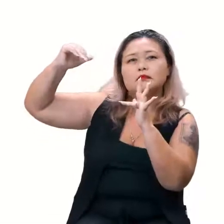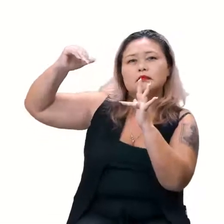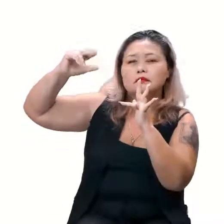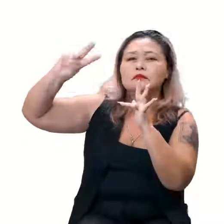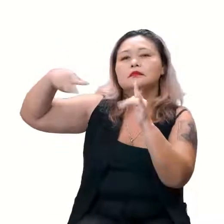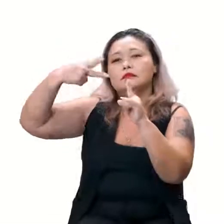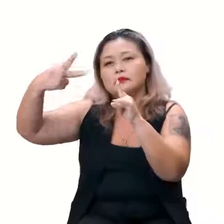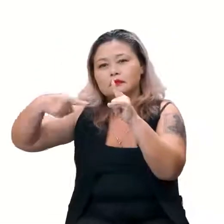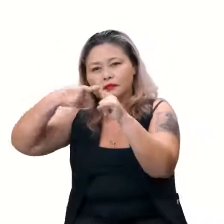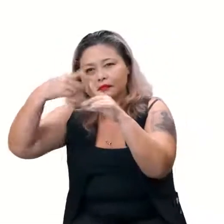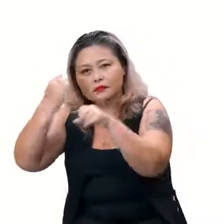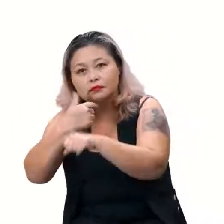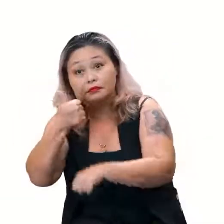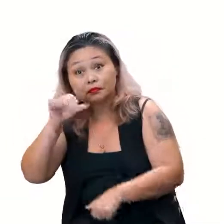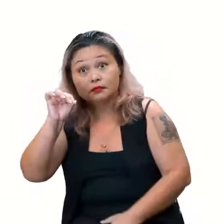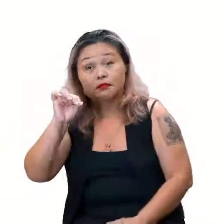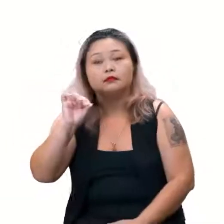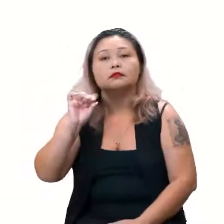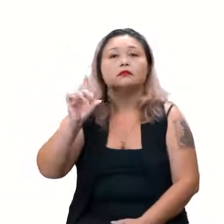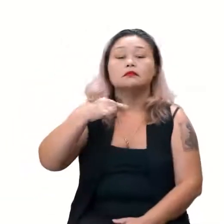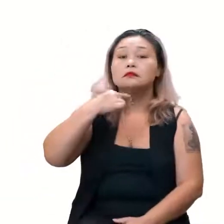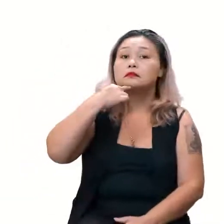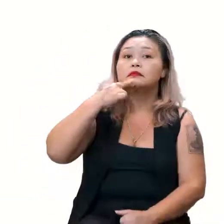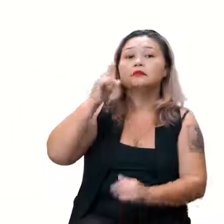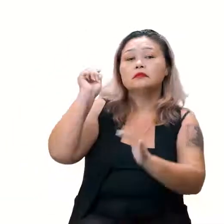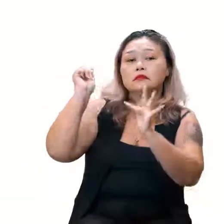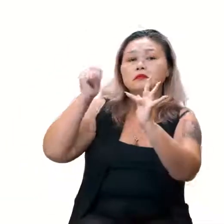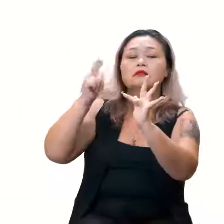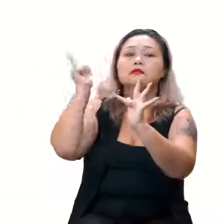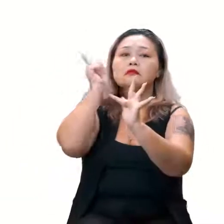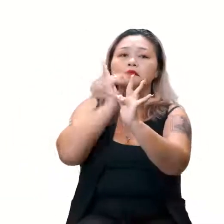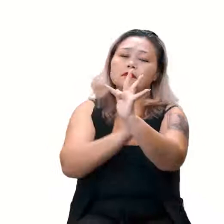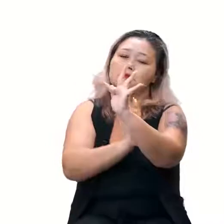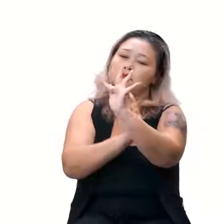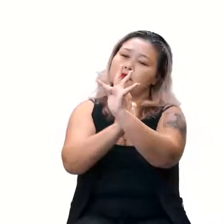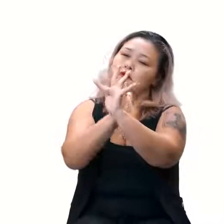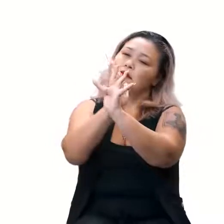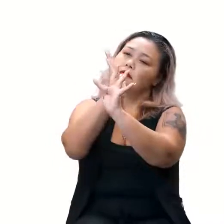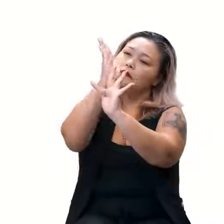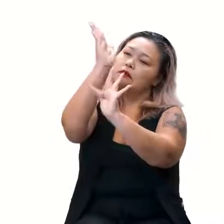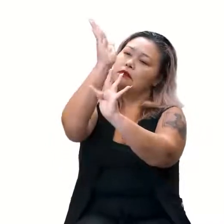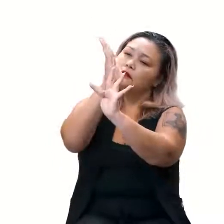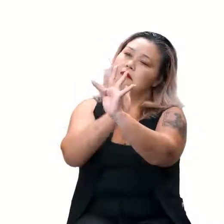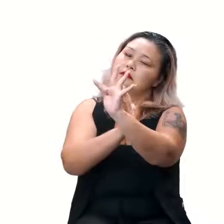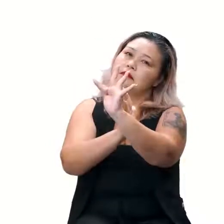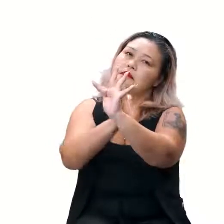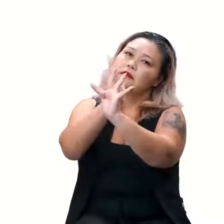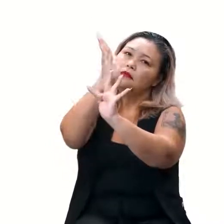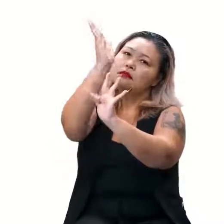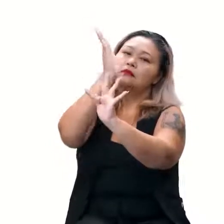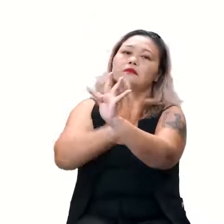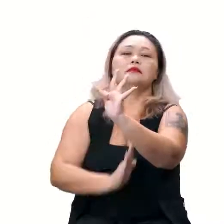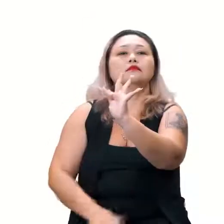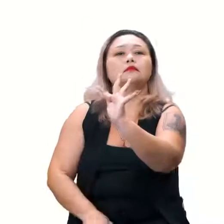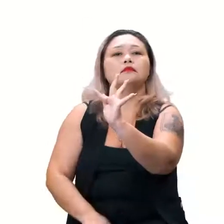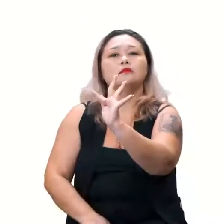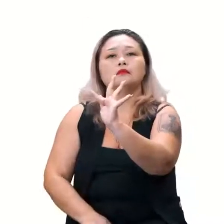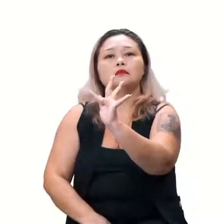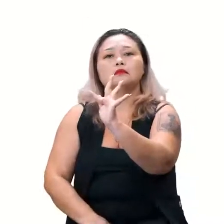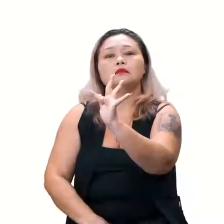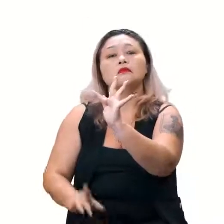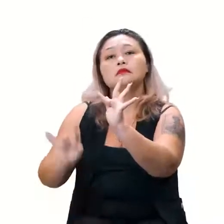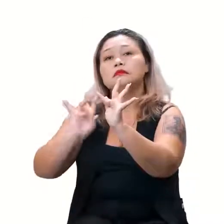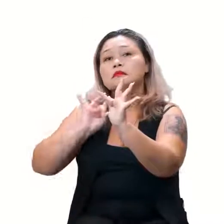4, mais 6, 10, né? Então, aqui a gente já pode traçar a nossa reta da função. Só isso.